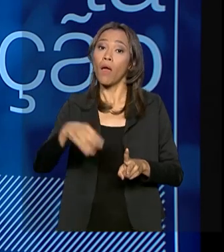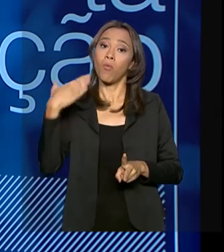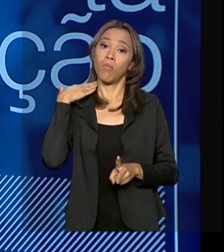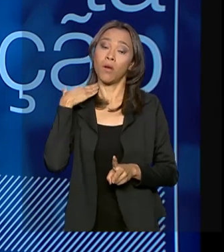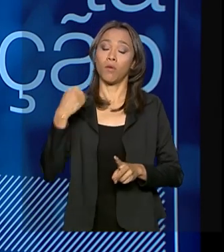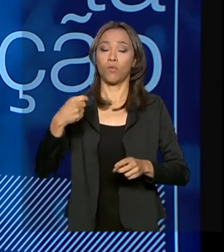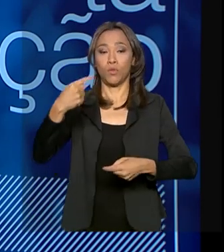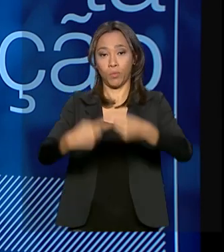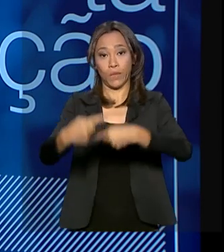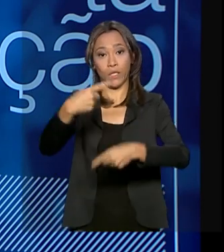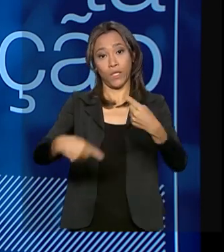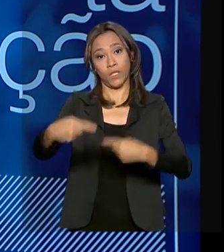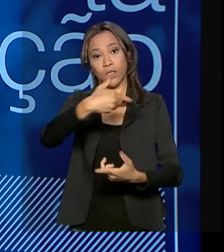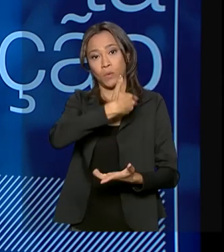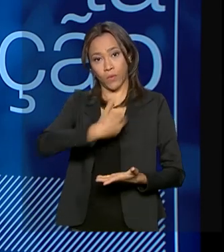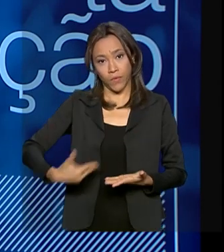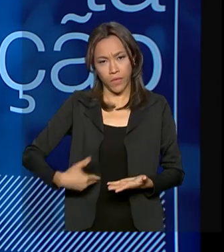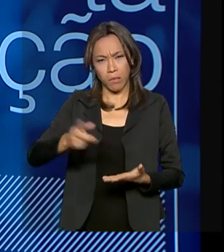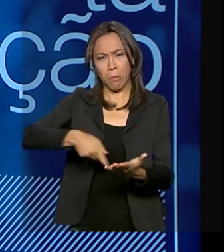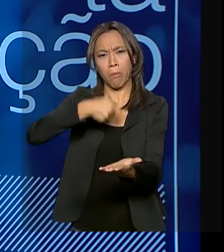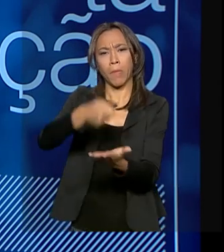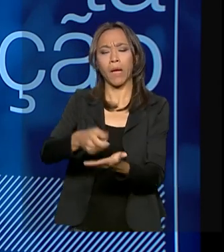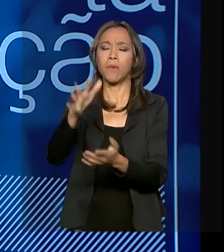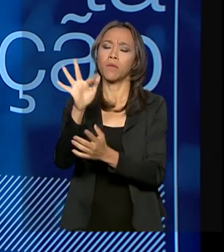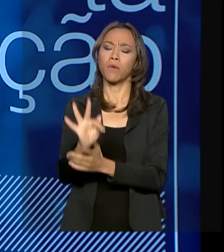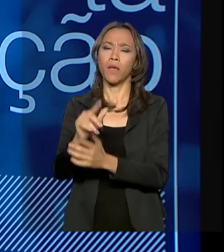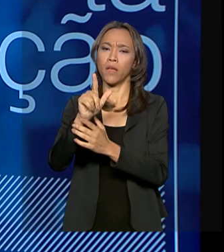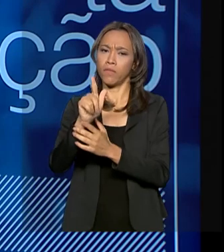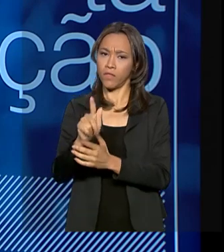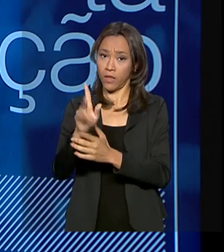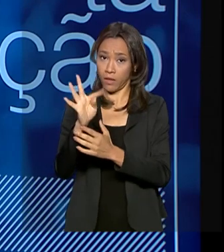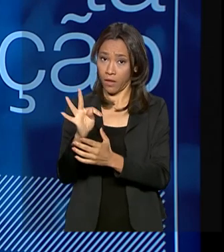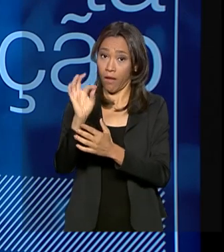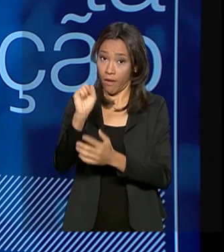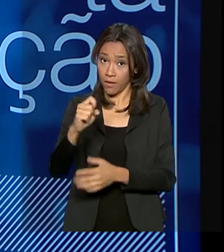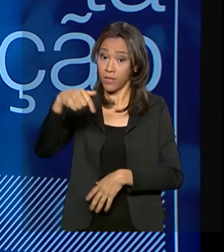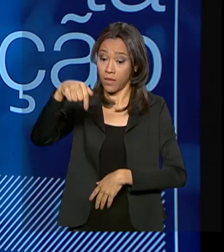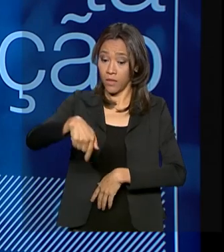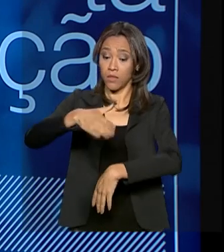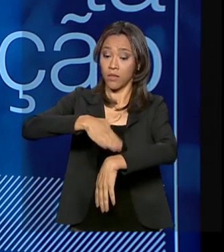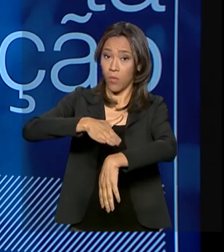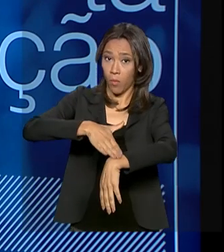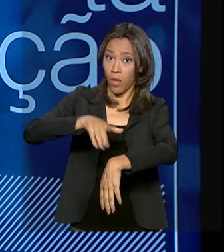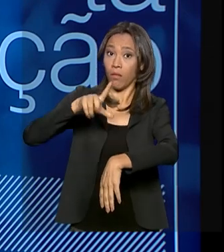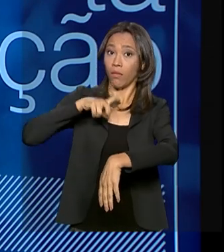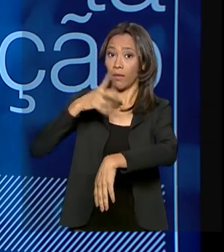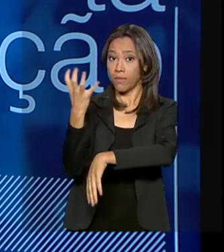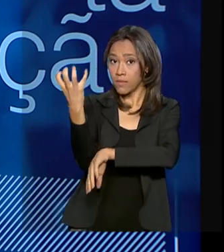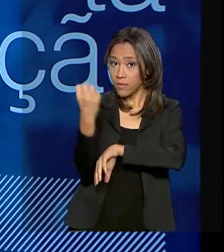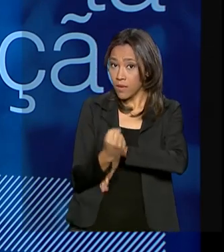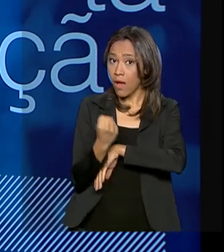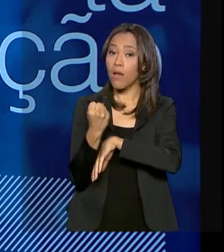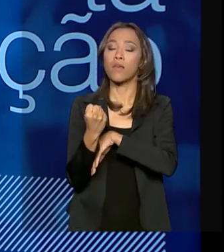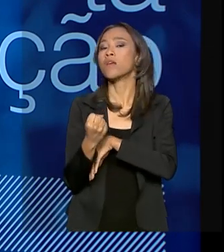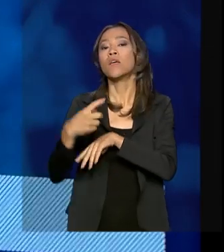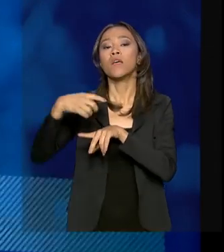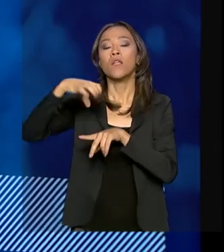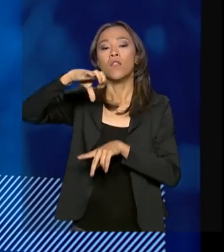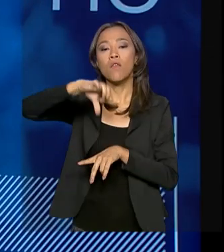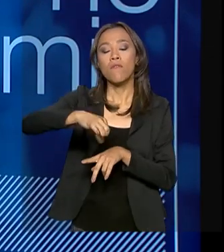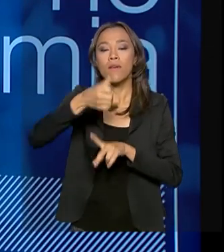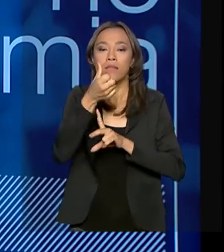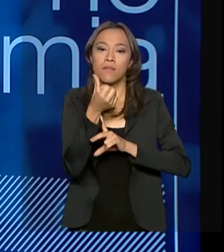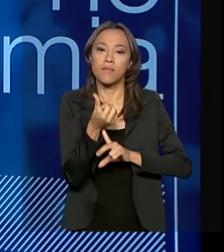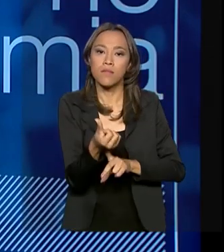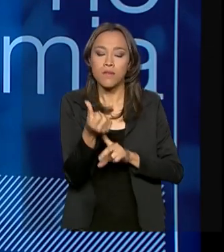É o banco que faz o pagamento do FGTS. Estamos nesse momento com o saque imediato no pagamento de 96